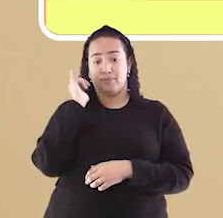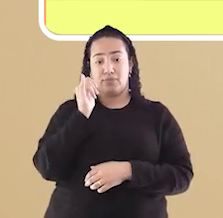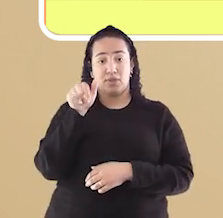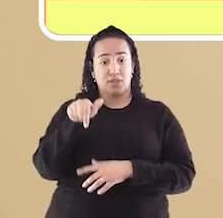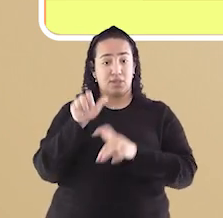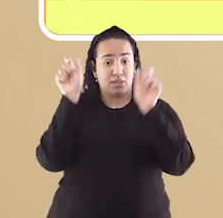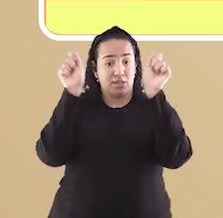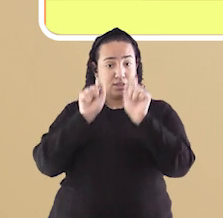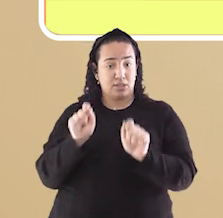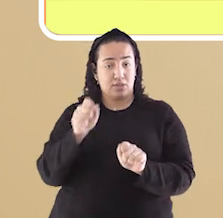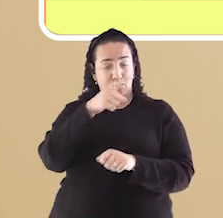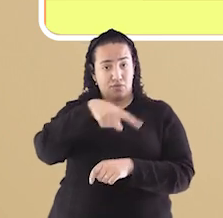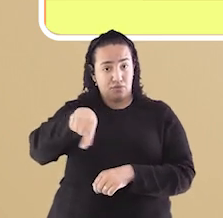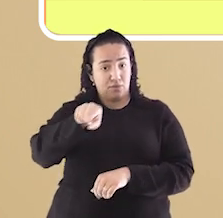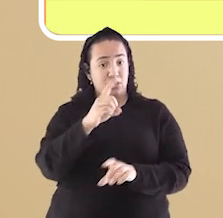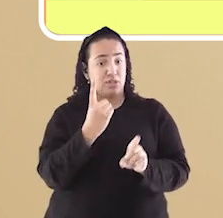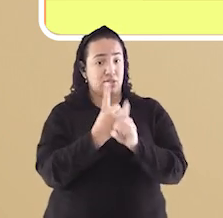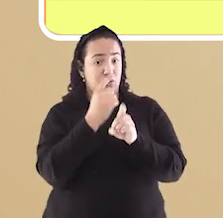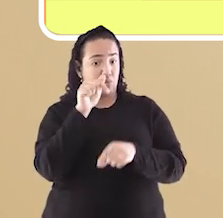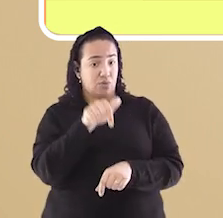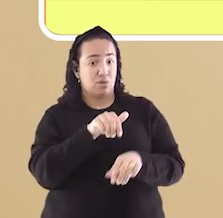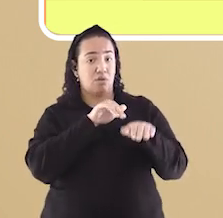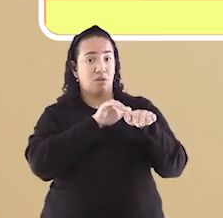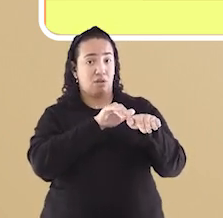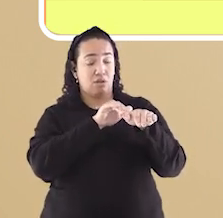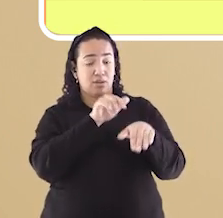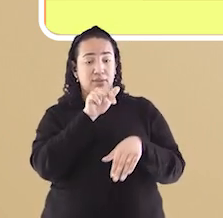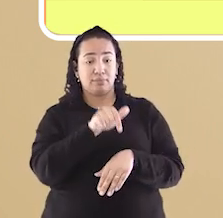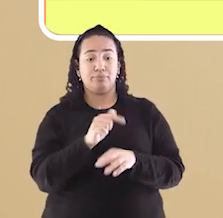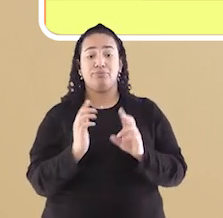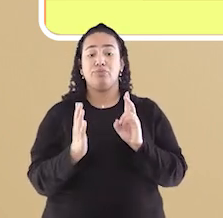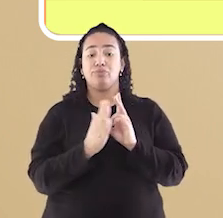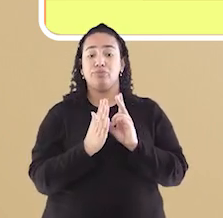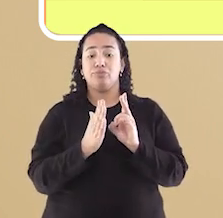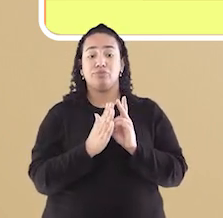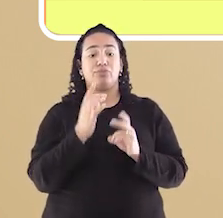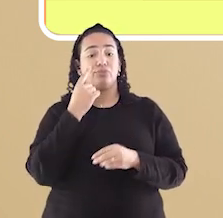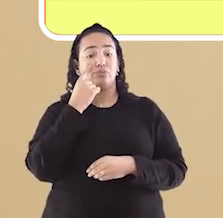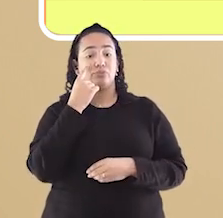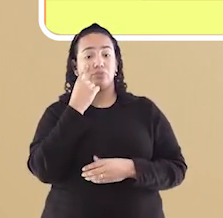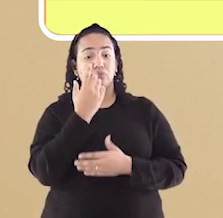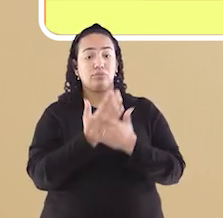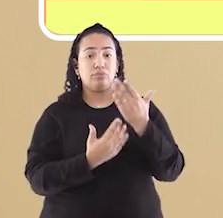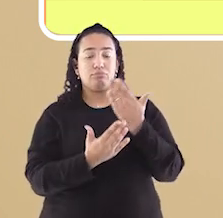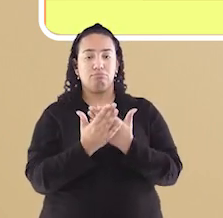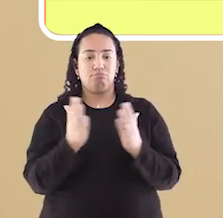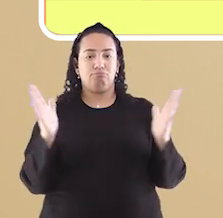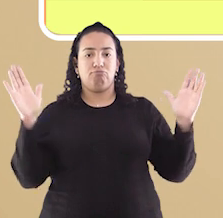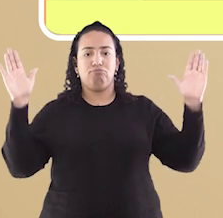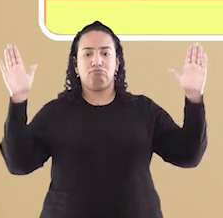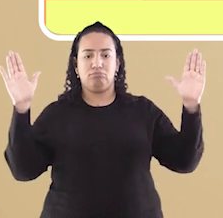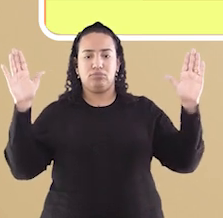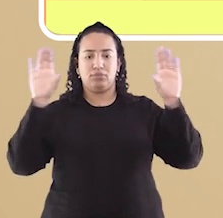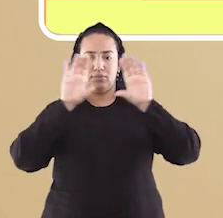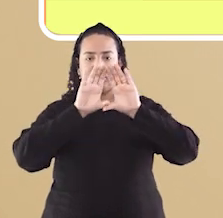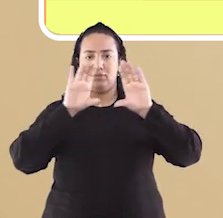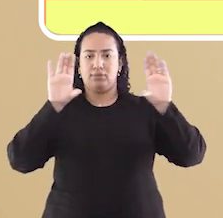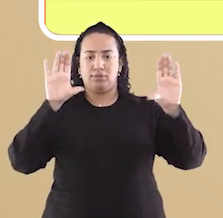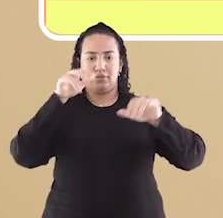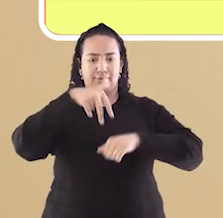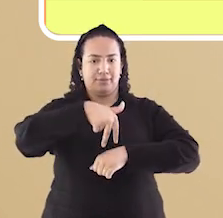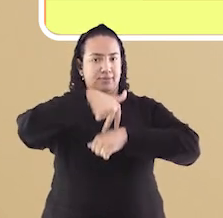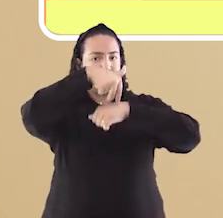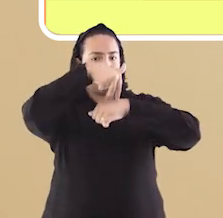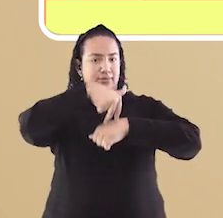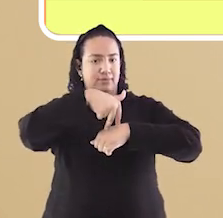estátua pode ser vista na rodovia do contorno. O indígena se encontra de braços abertos e erguidos para o céu em pé